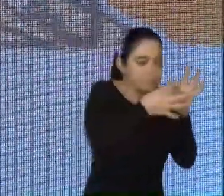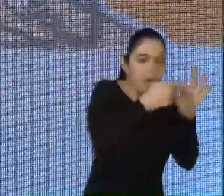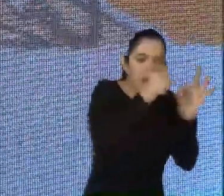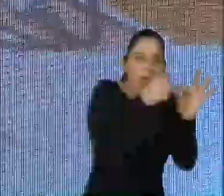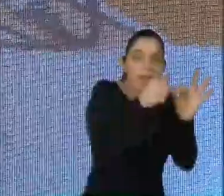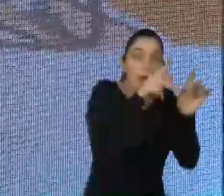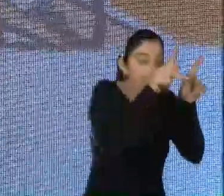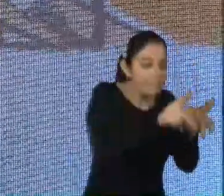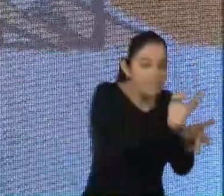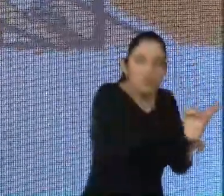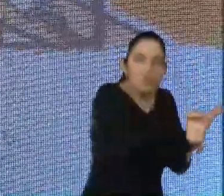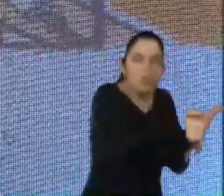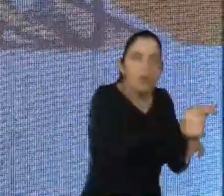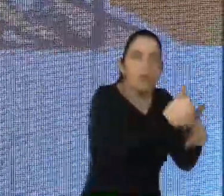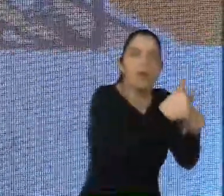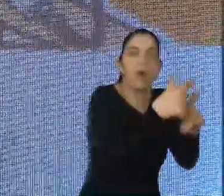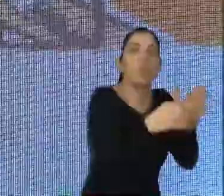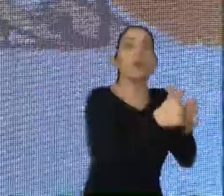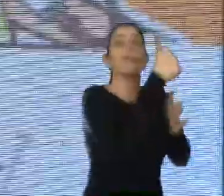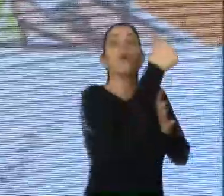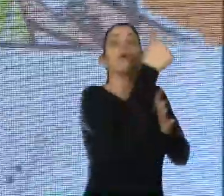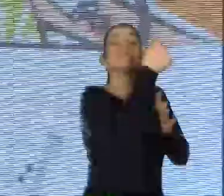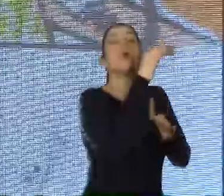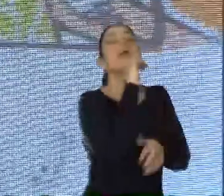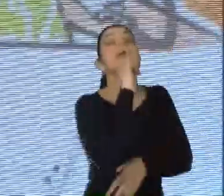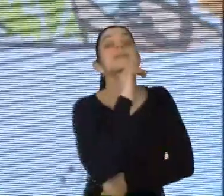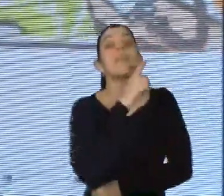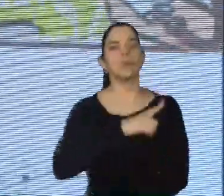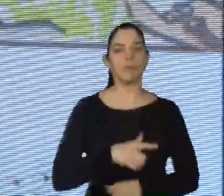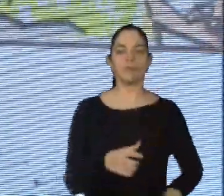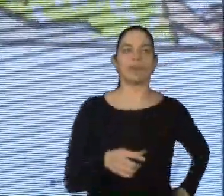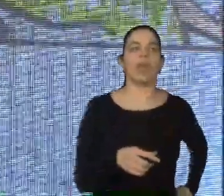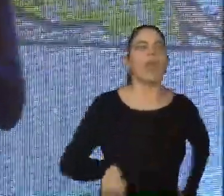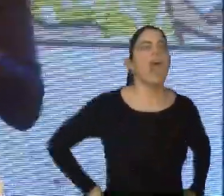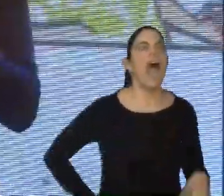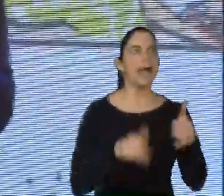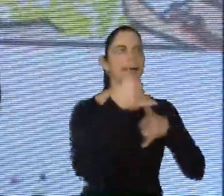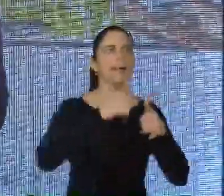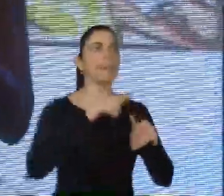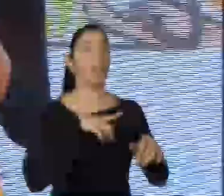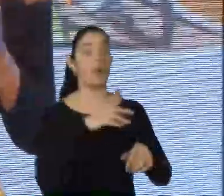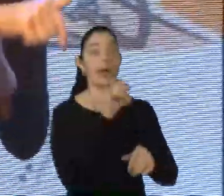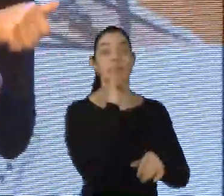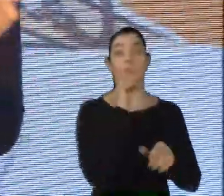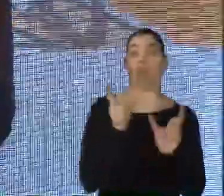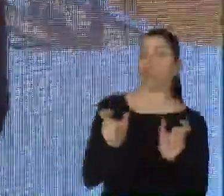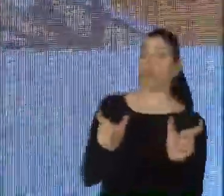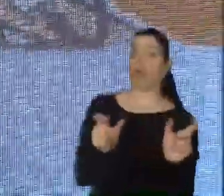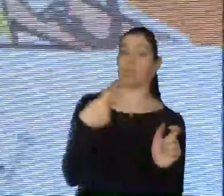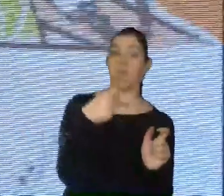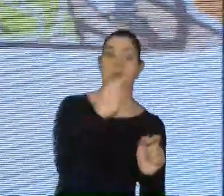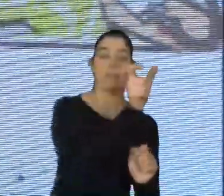Então, a gente consegue saber qual é o melhor, por exemplo, quimioterápico, para aquele câncer daquela pessoa.